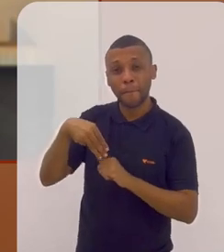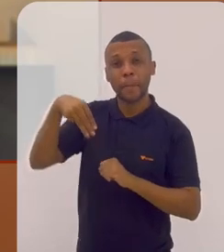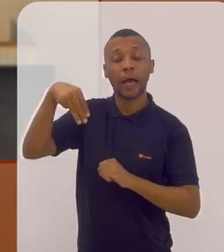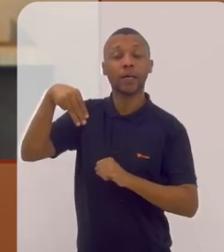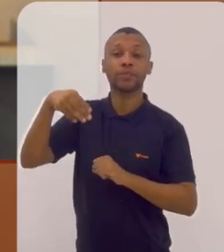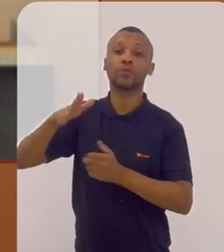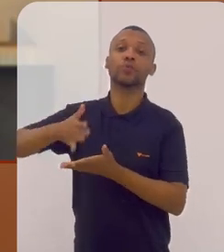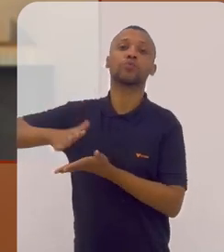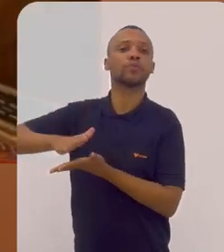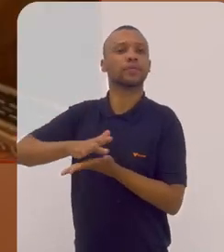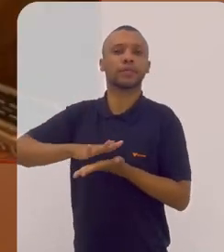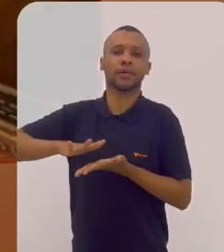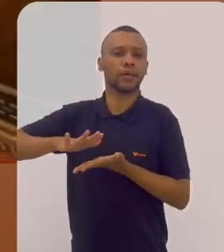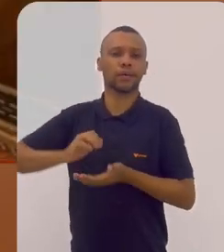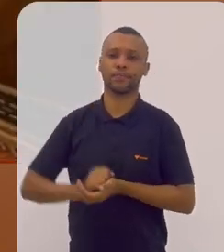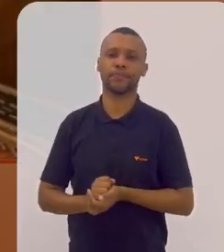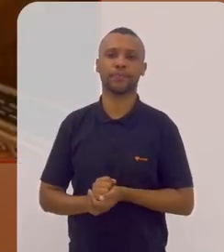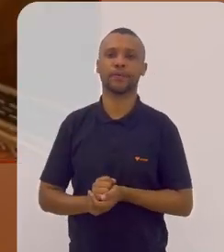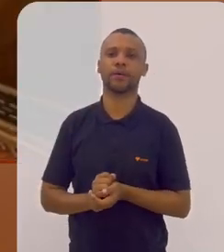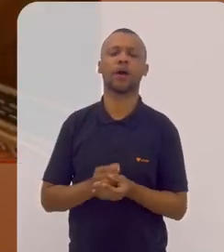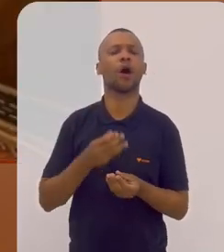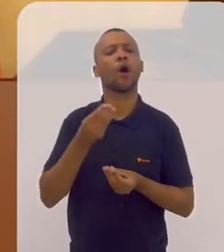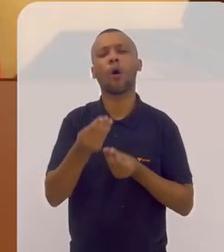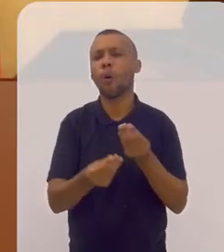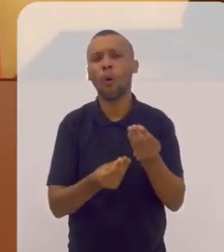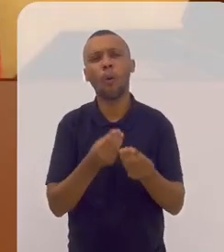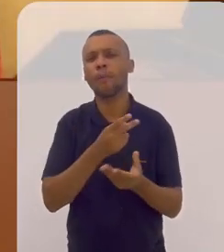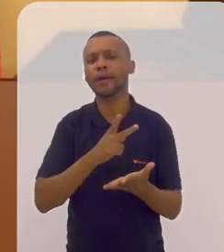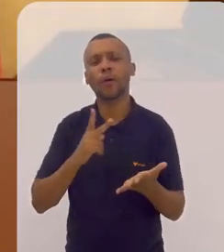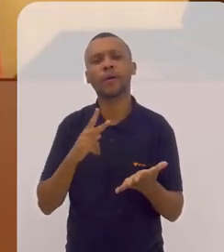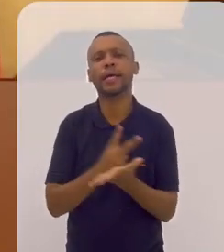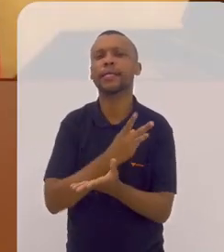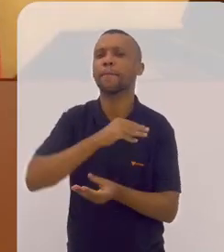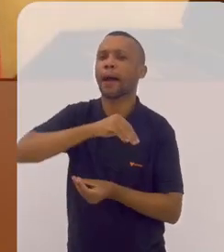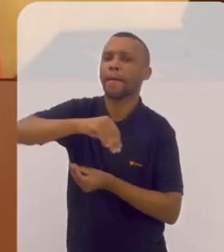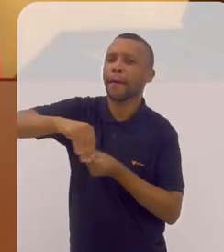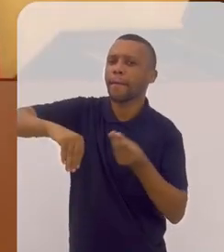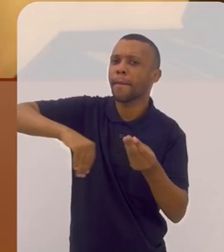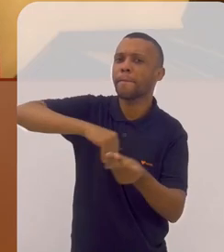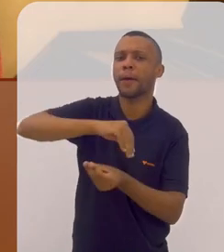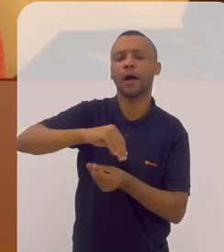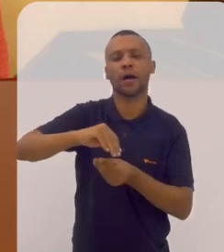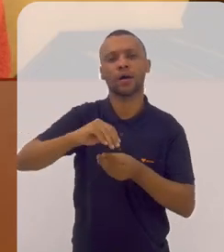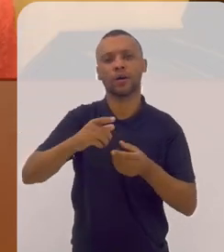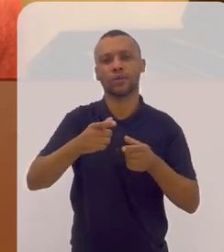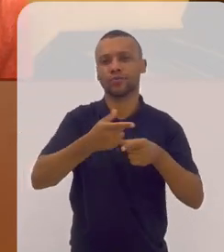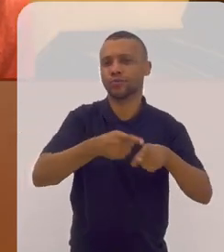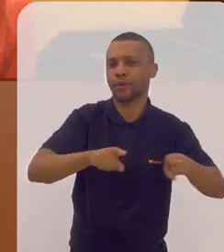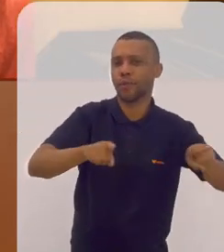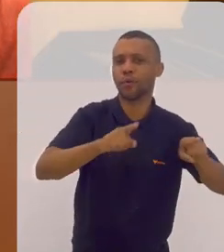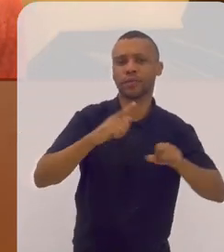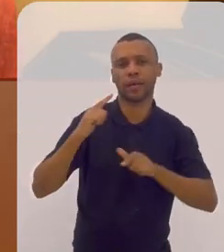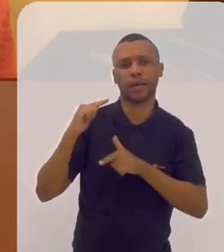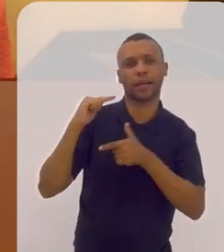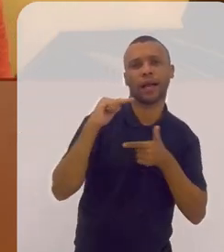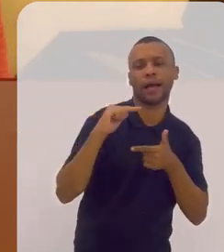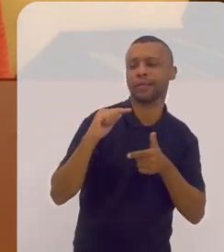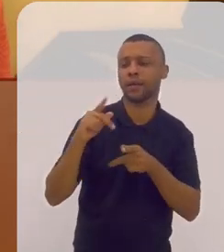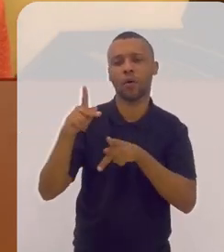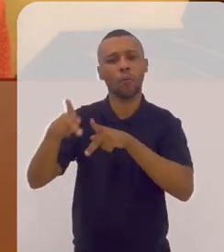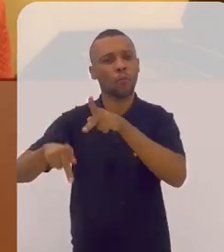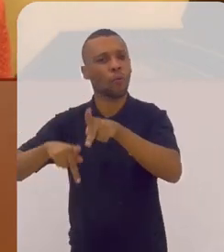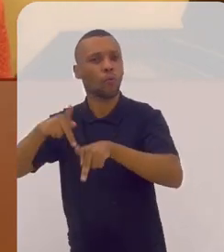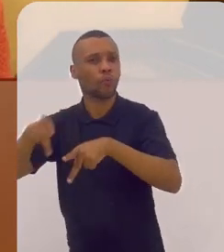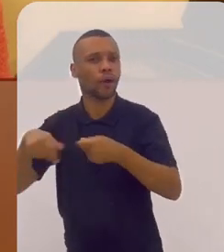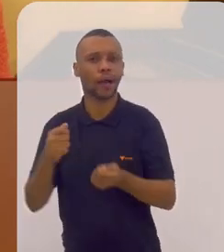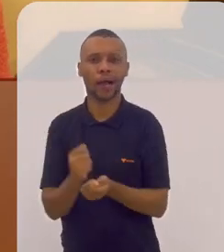do Samba, enfim. Como é que acontece essa mistura do clássico com o popular?